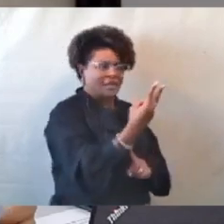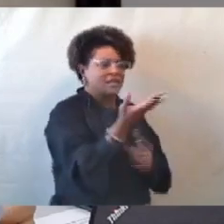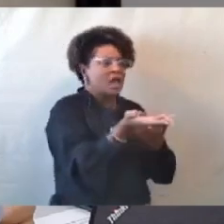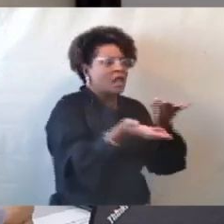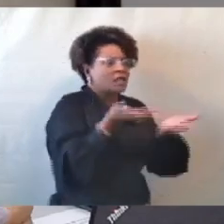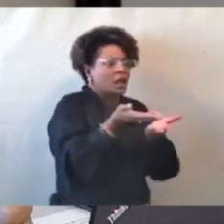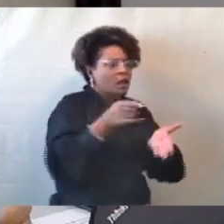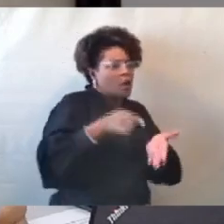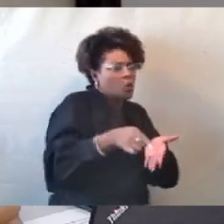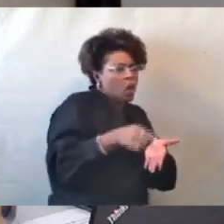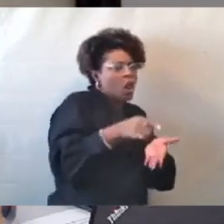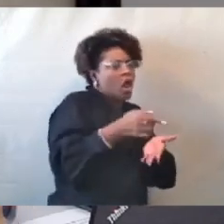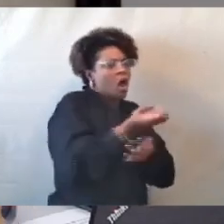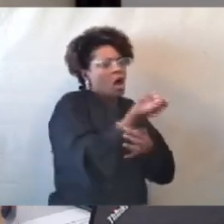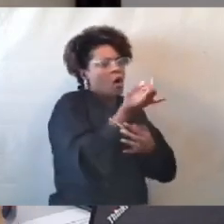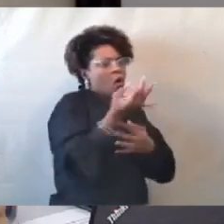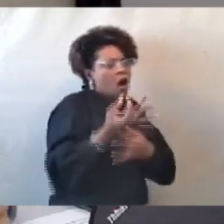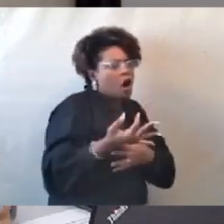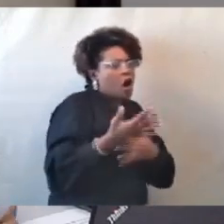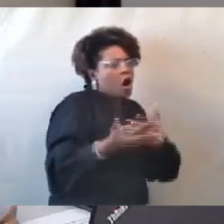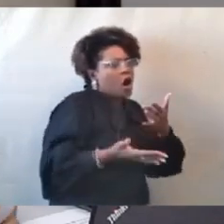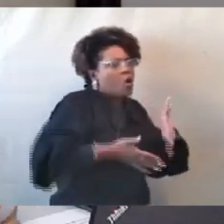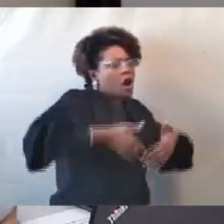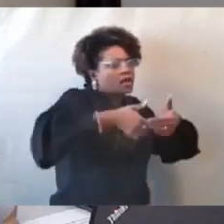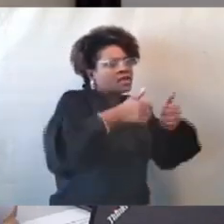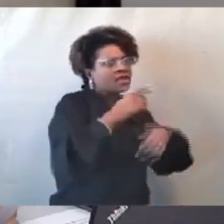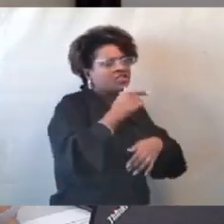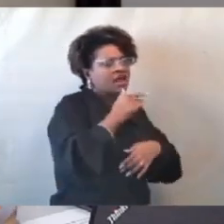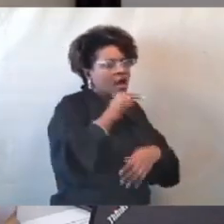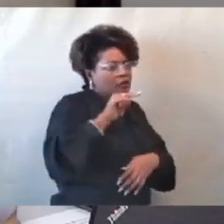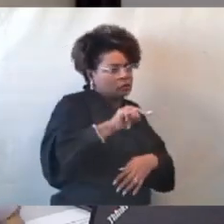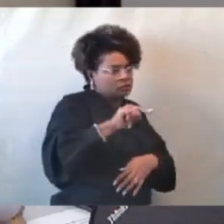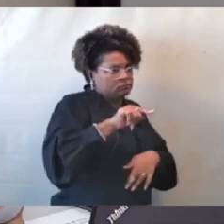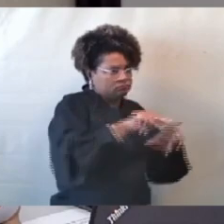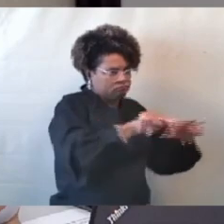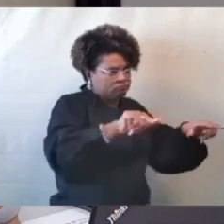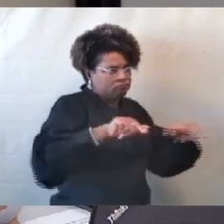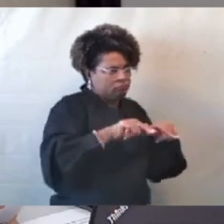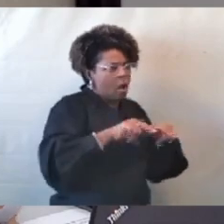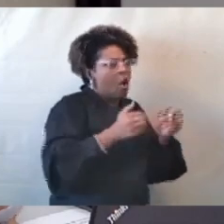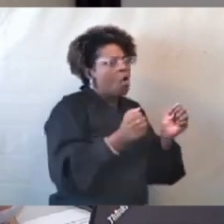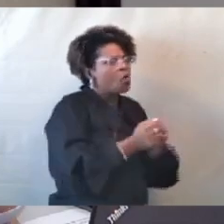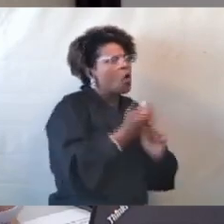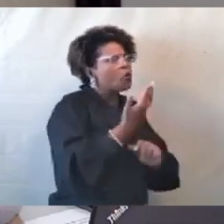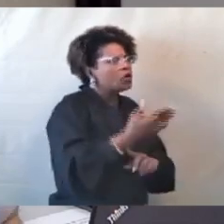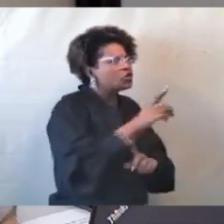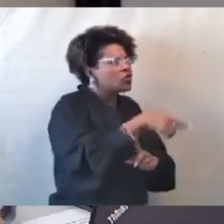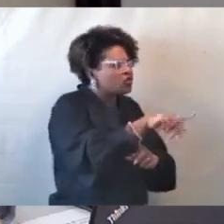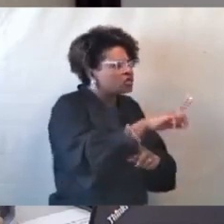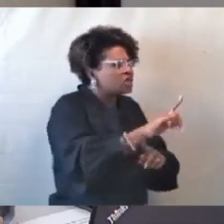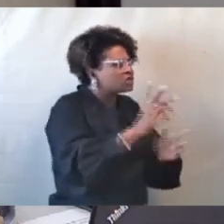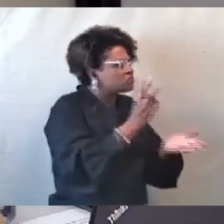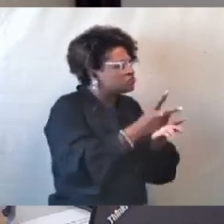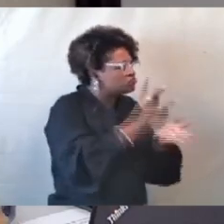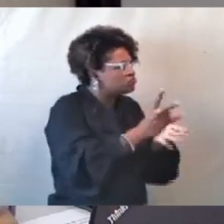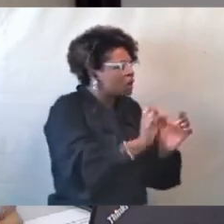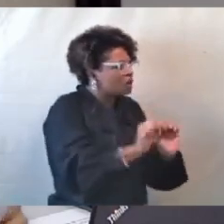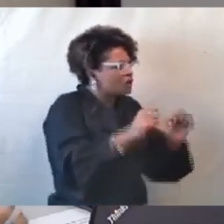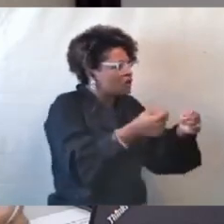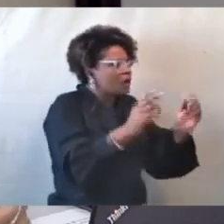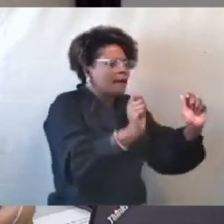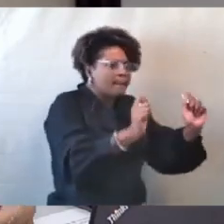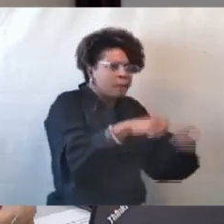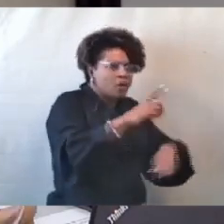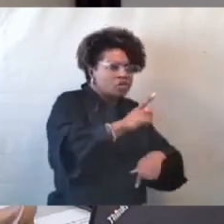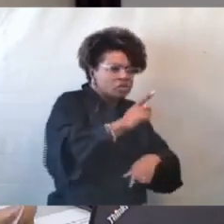da água da Lagoa da Pampulha. Frente a este posicionamento, vocês continuam defendendo que este tratamento pode alcançar o resultado de classe